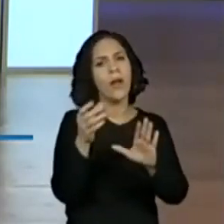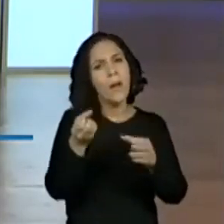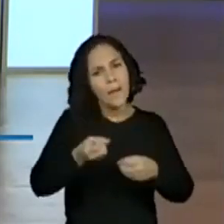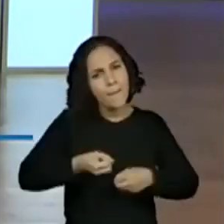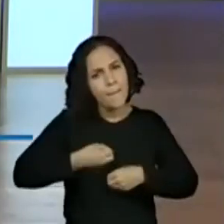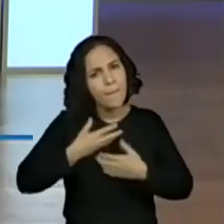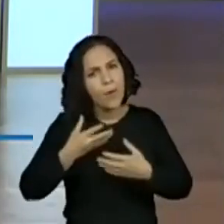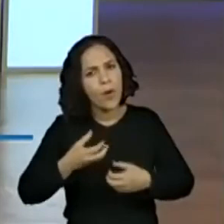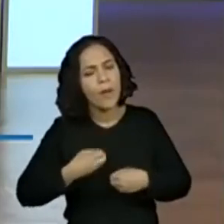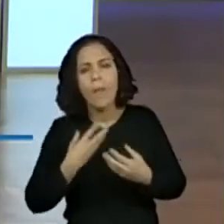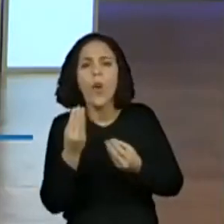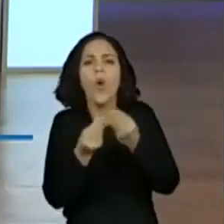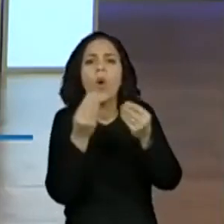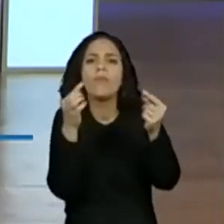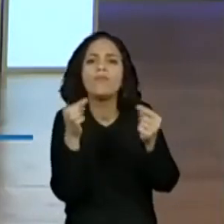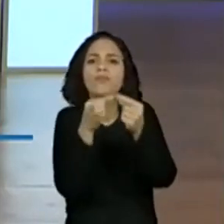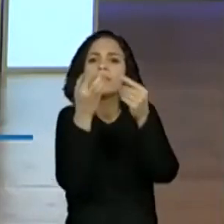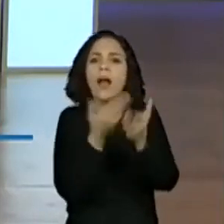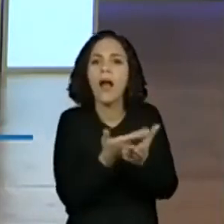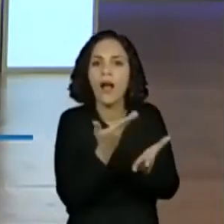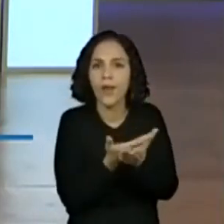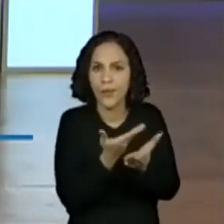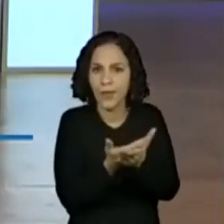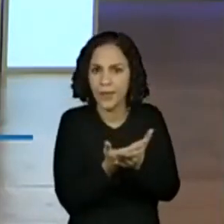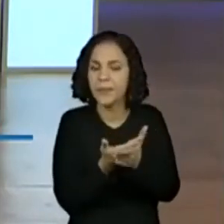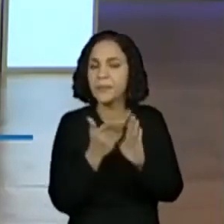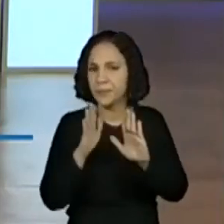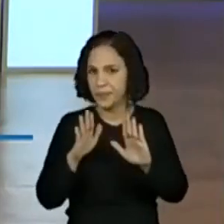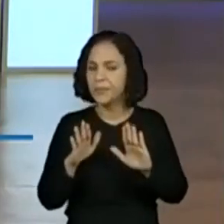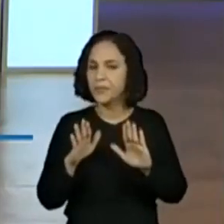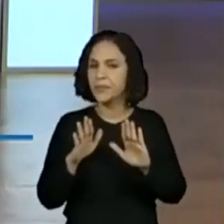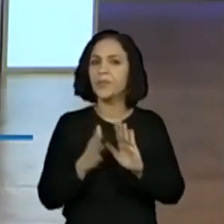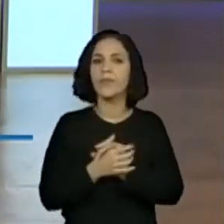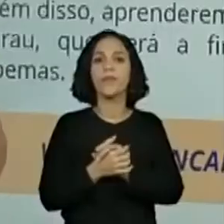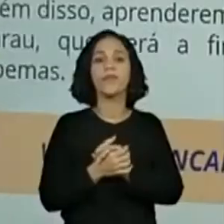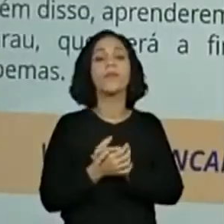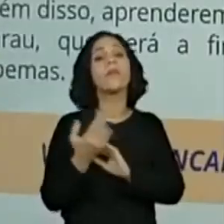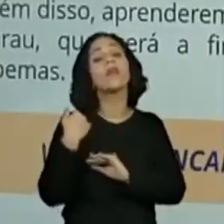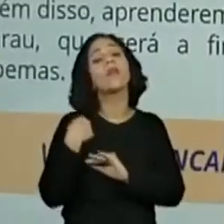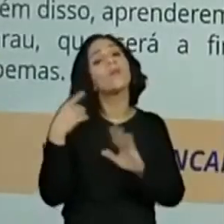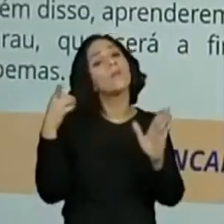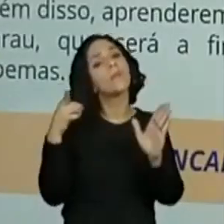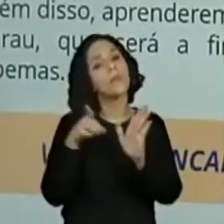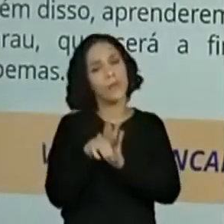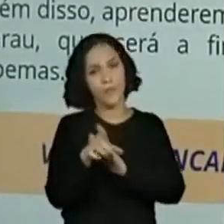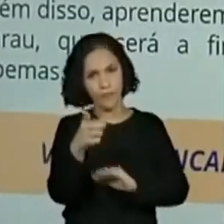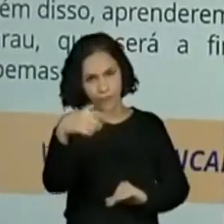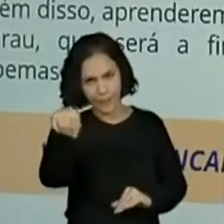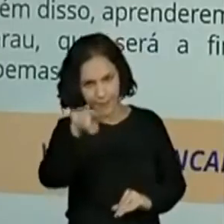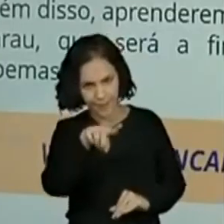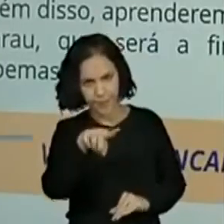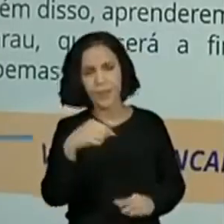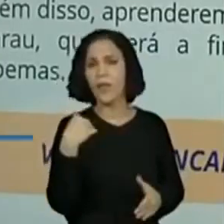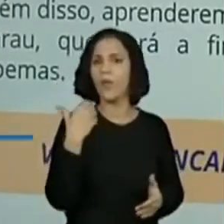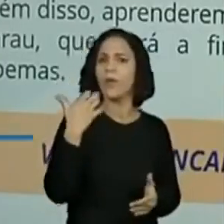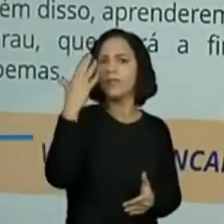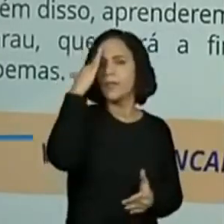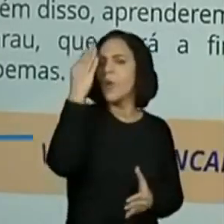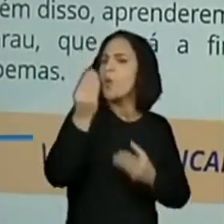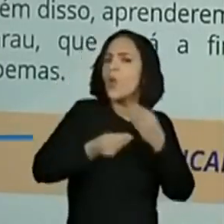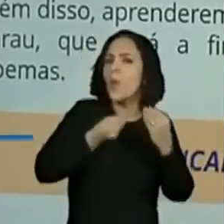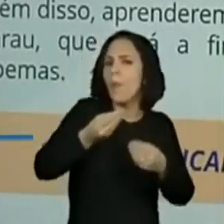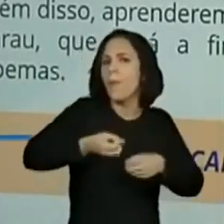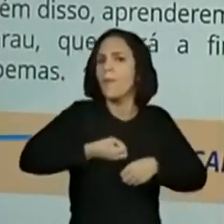como nós trabalharemos poemas. Agora, de vocês, se eu quero saber como nós trabalharemos